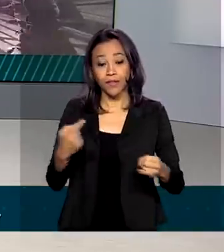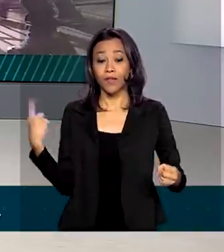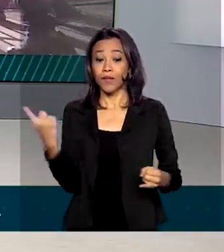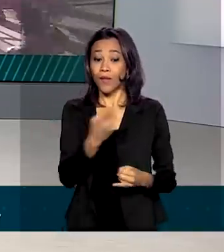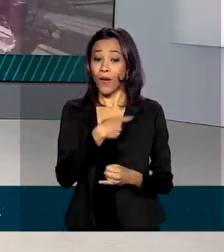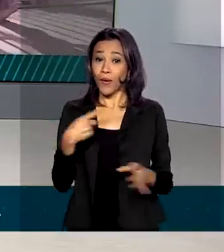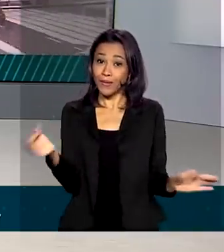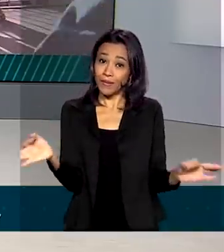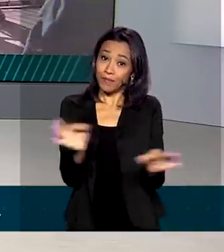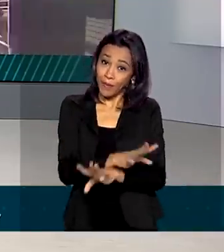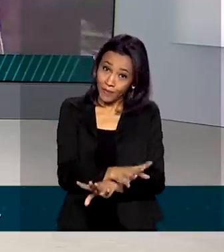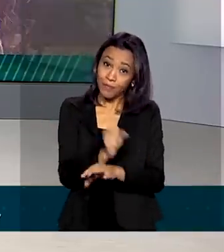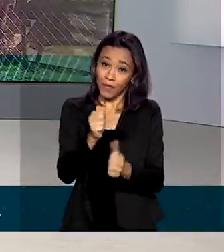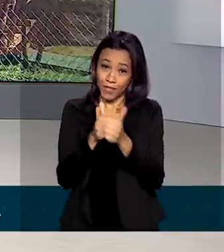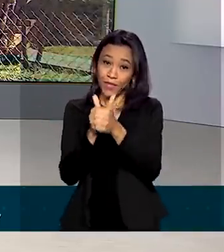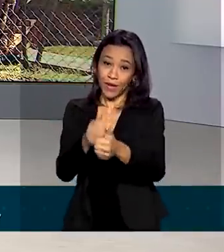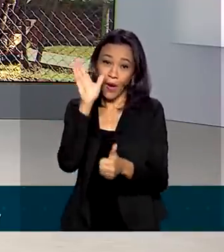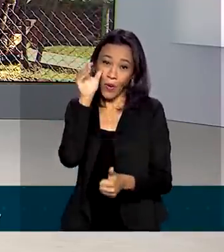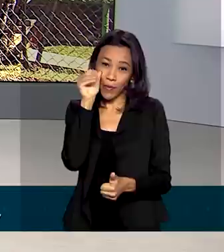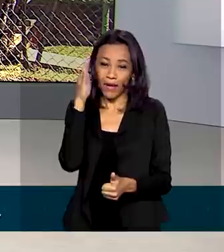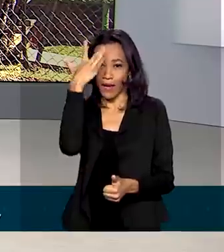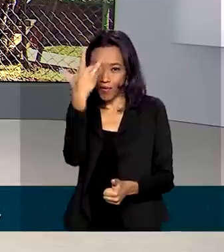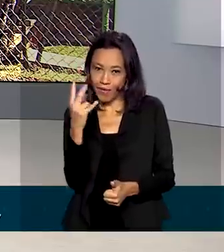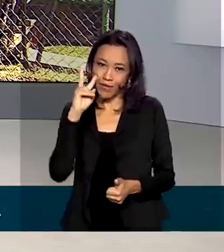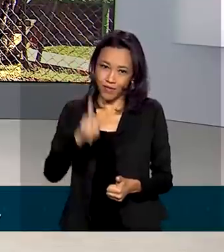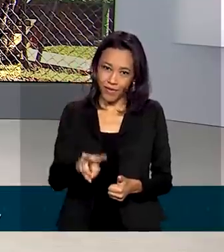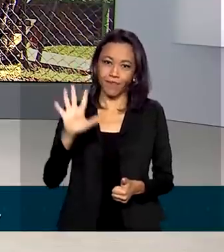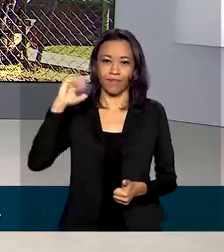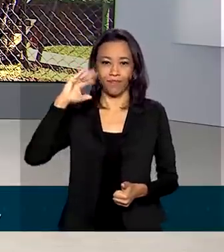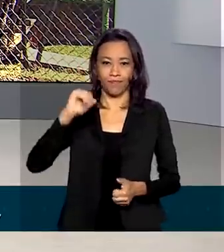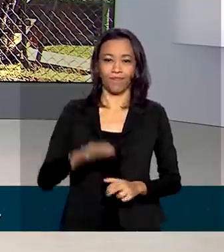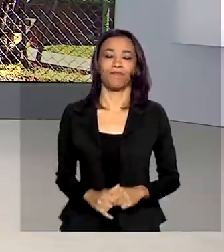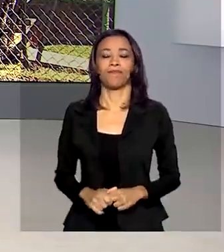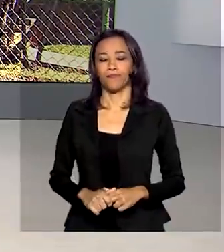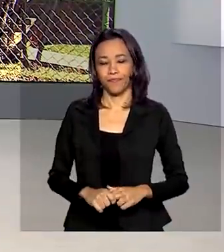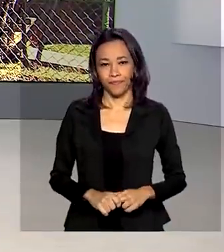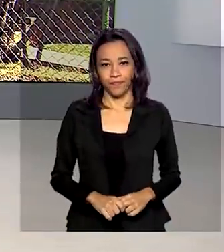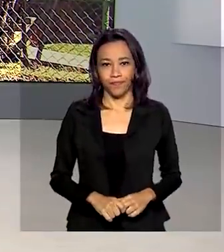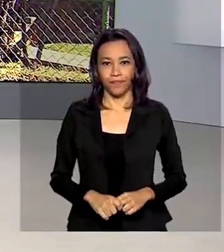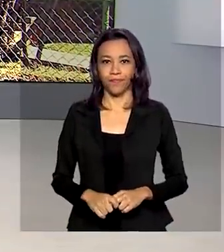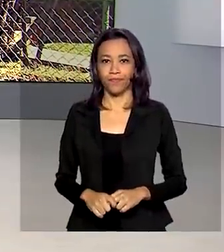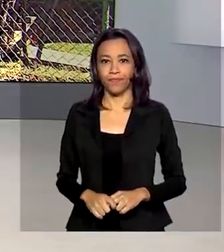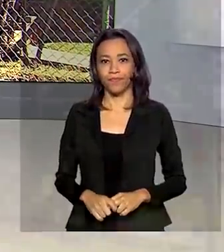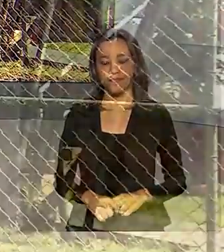acompanhar a gente também pelas redes sociais. Nos vemos amanhã. Até lá! E